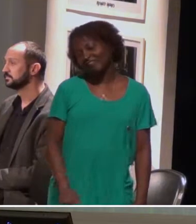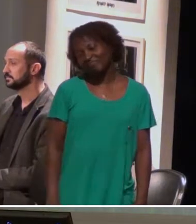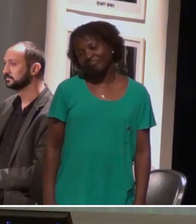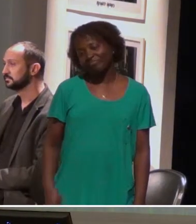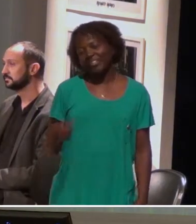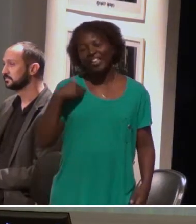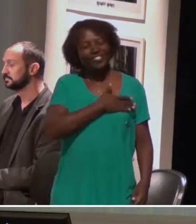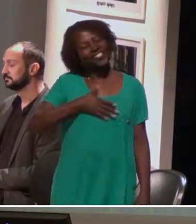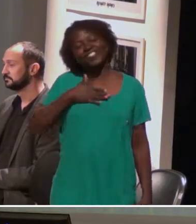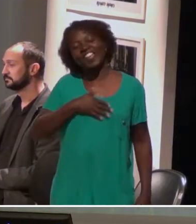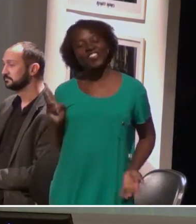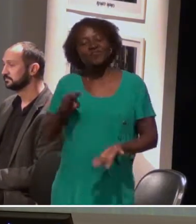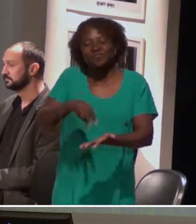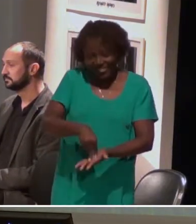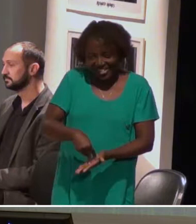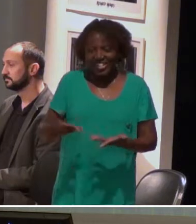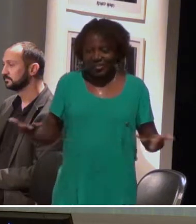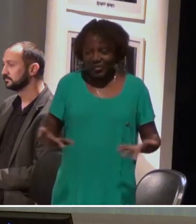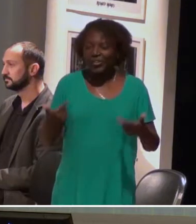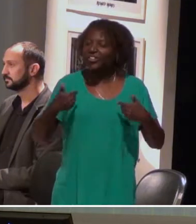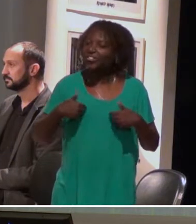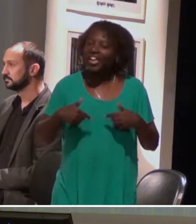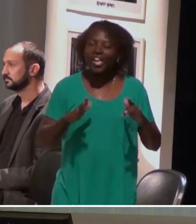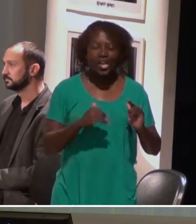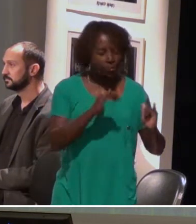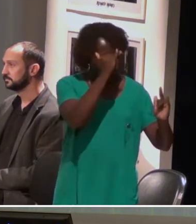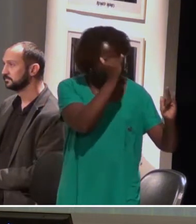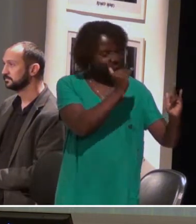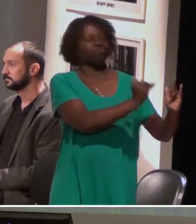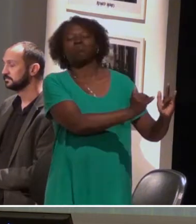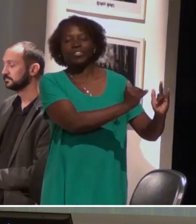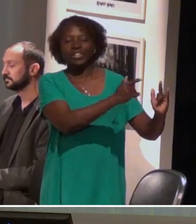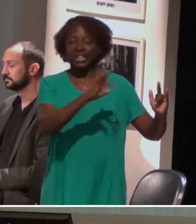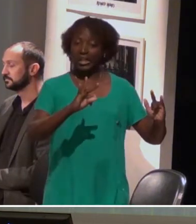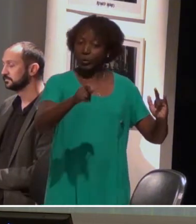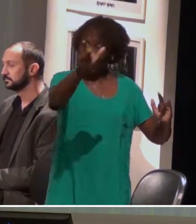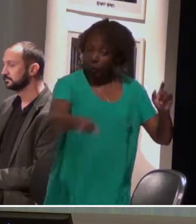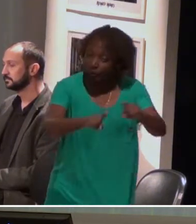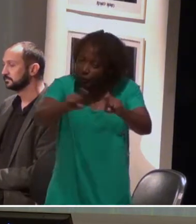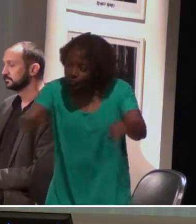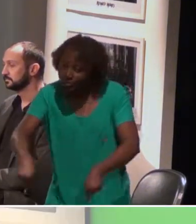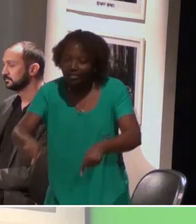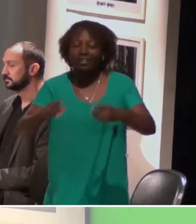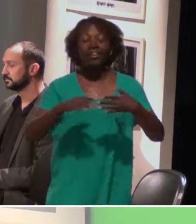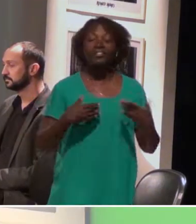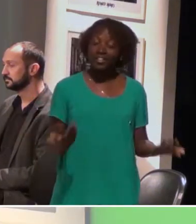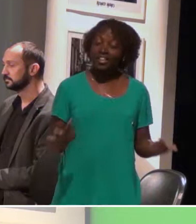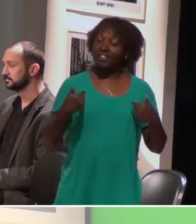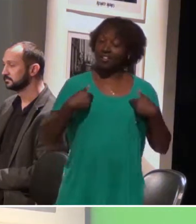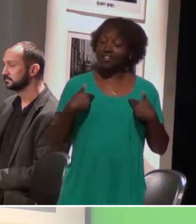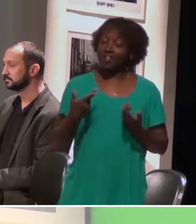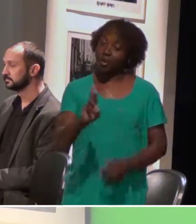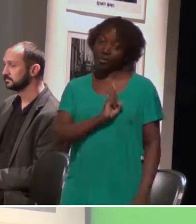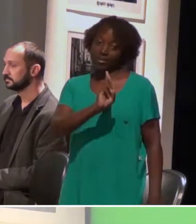Estou muito feliz de estar aqui hoje, tenho um respeito muito grande por essa instituição e por todos que aqui trabalham. E estou aqui